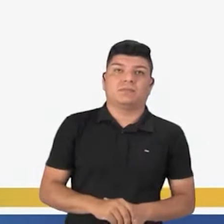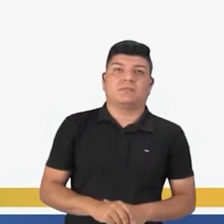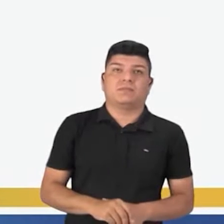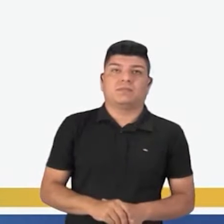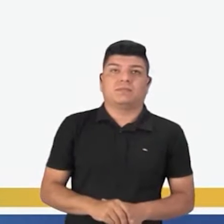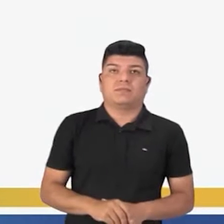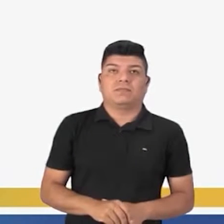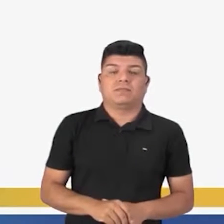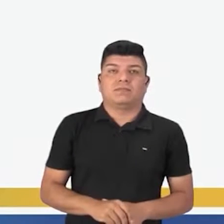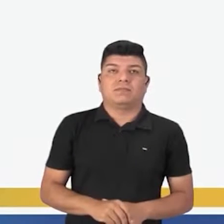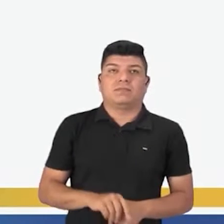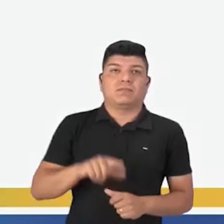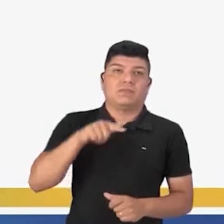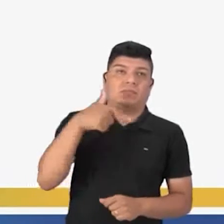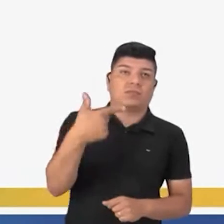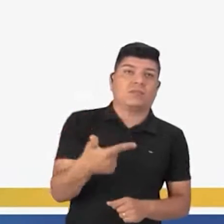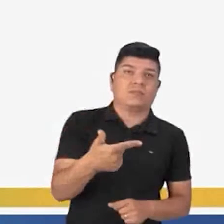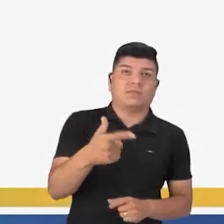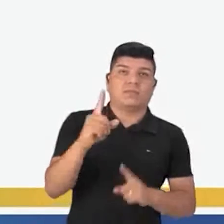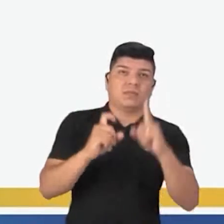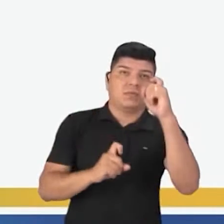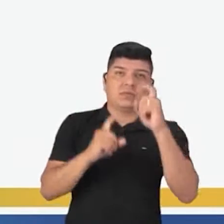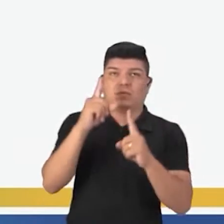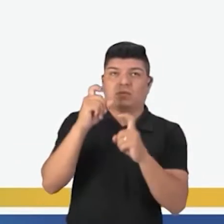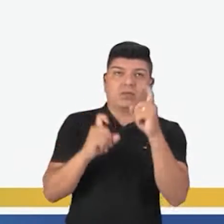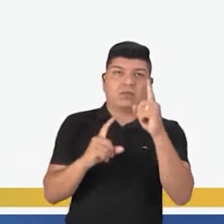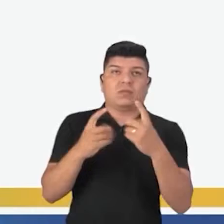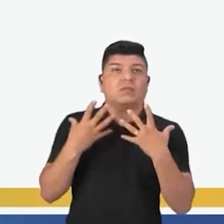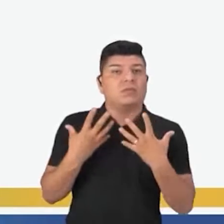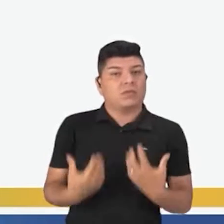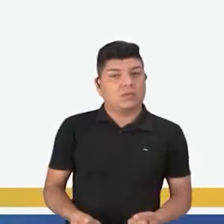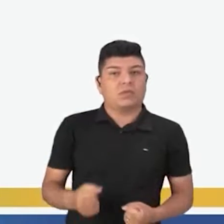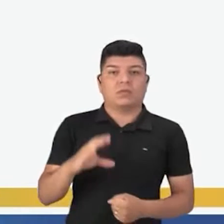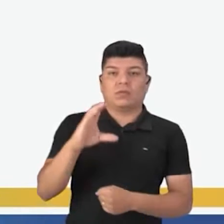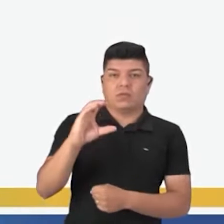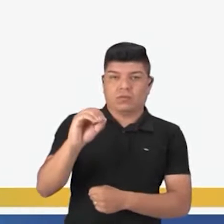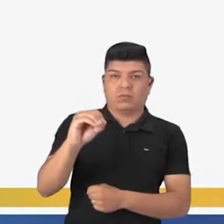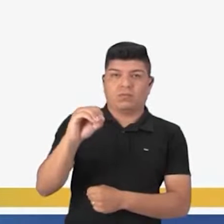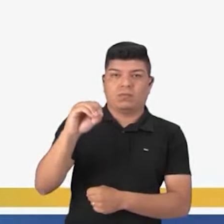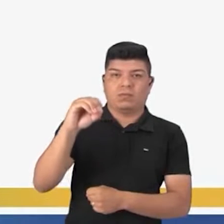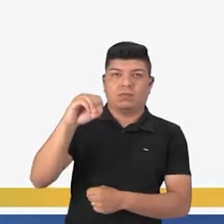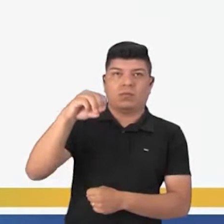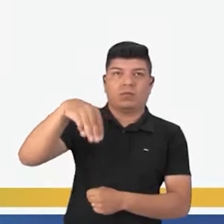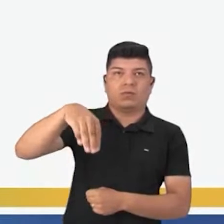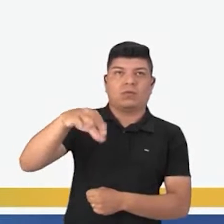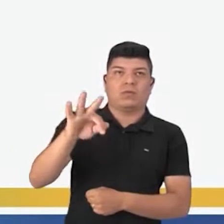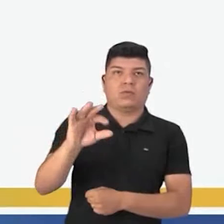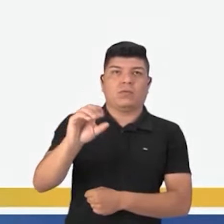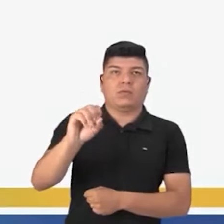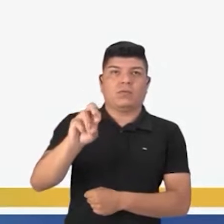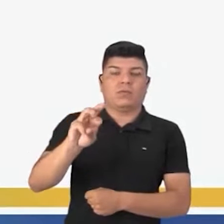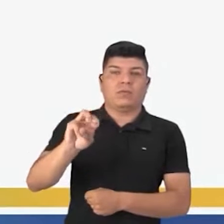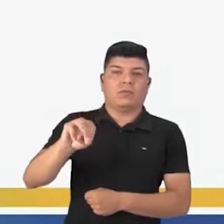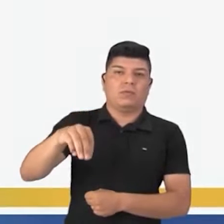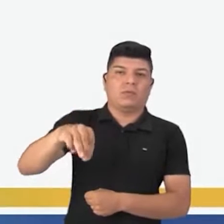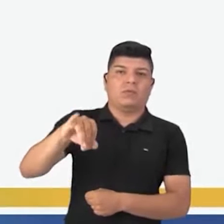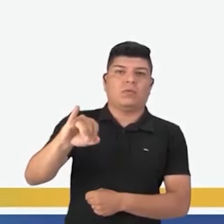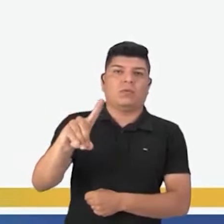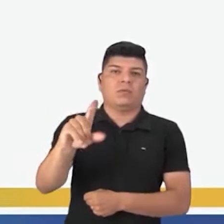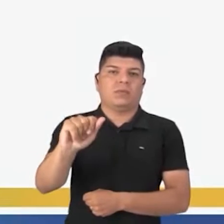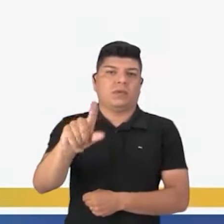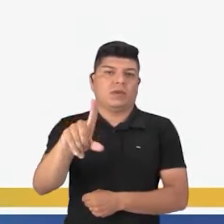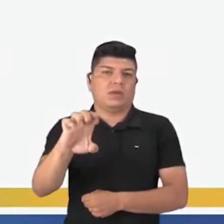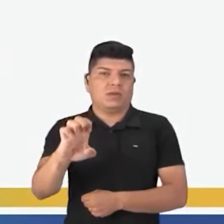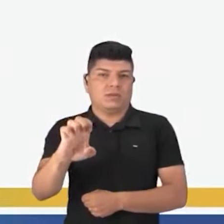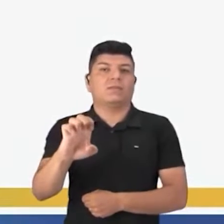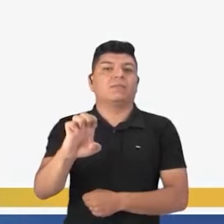Vamos ao nosso próximo operador. Operadores de conformidade. São